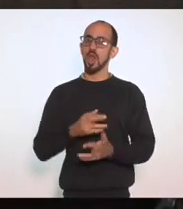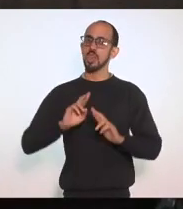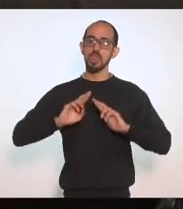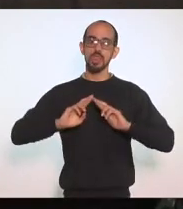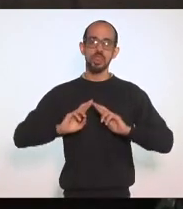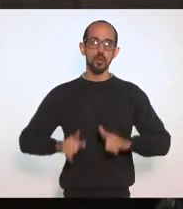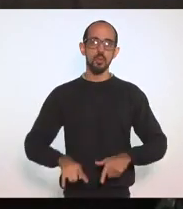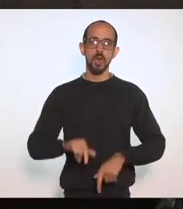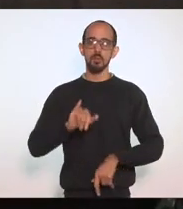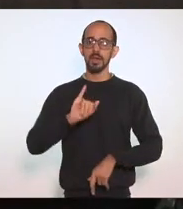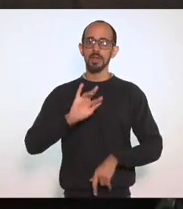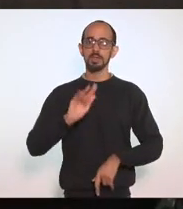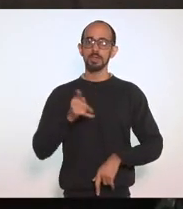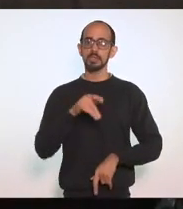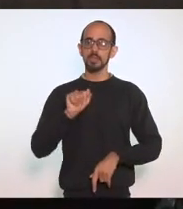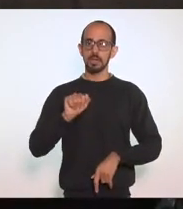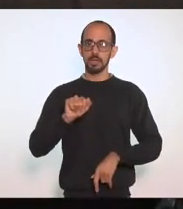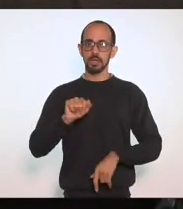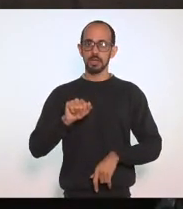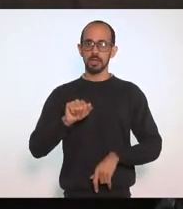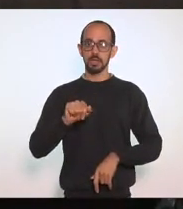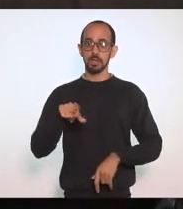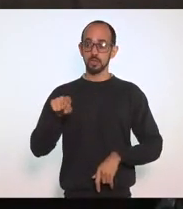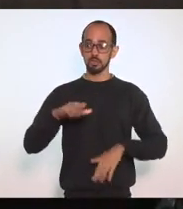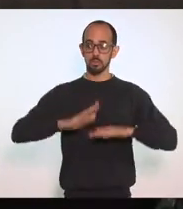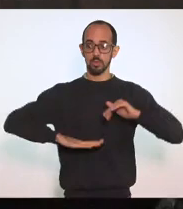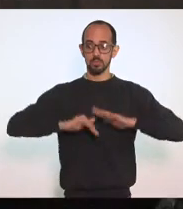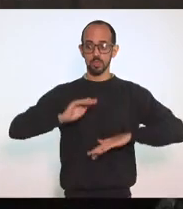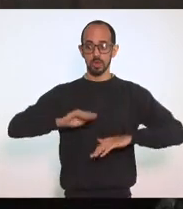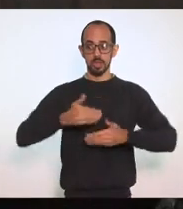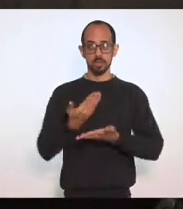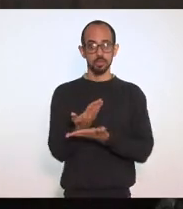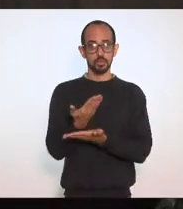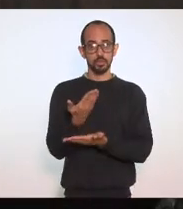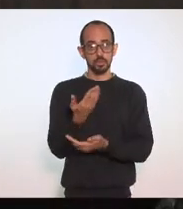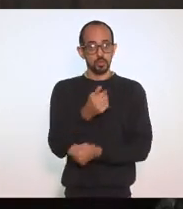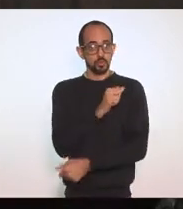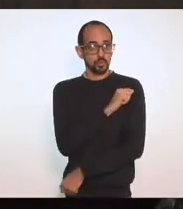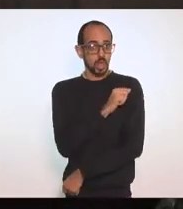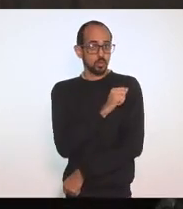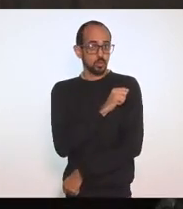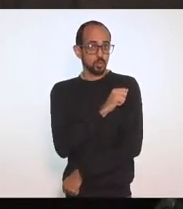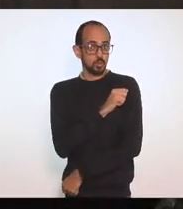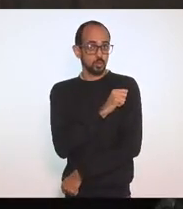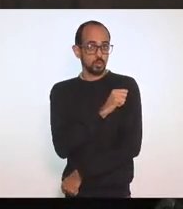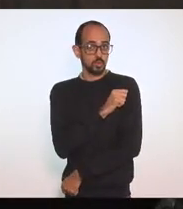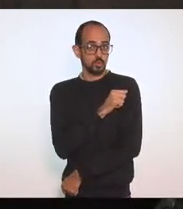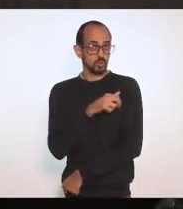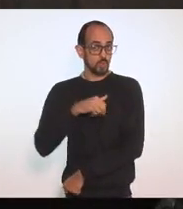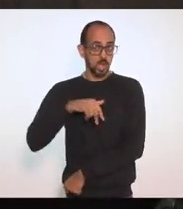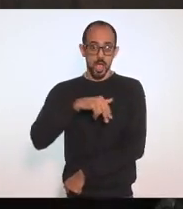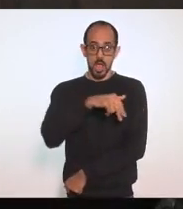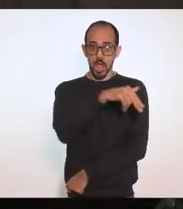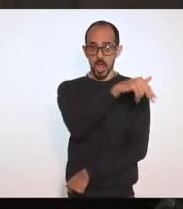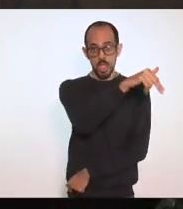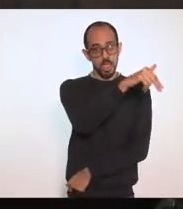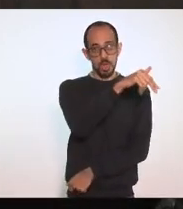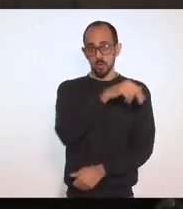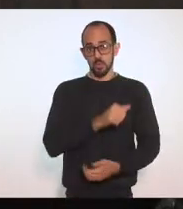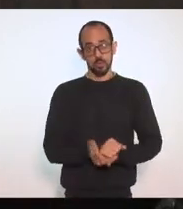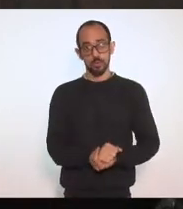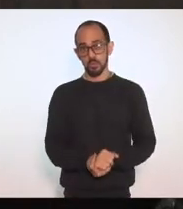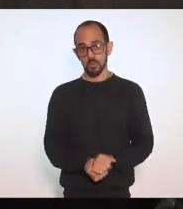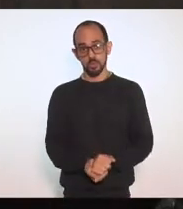ilha Os profissionais De educação E os estudantes Circulam Para chegar A escola Se deslocam